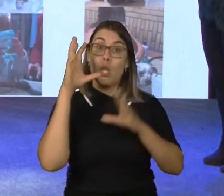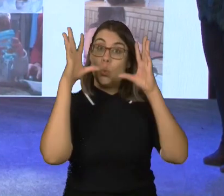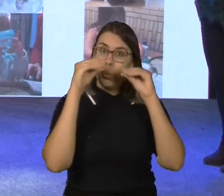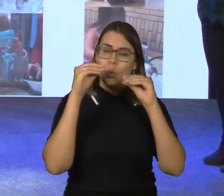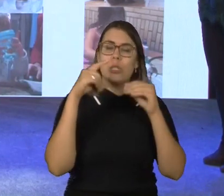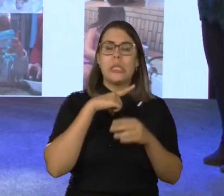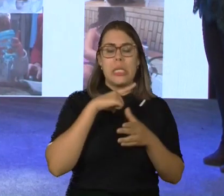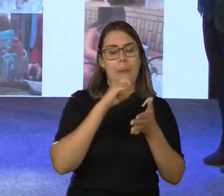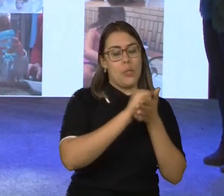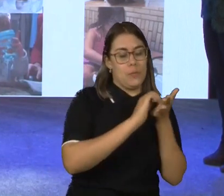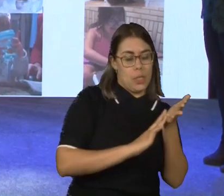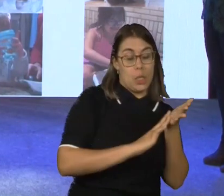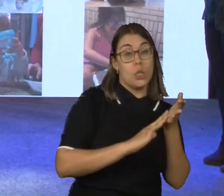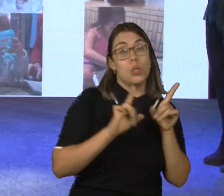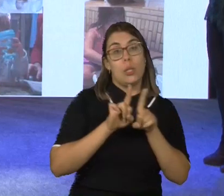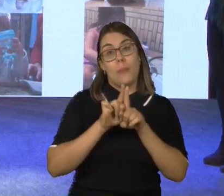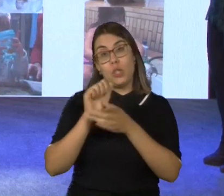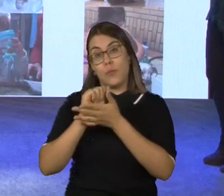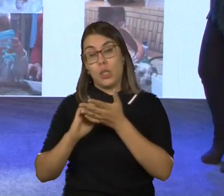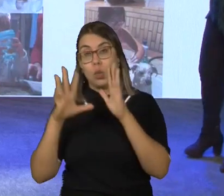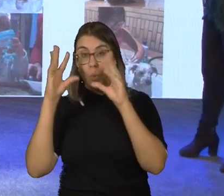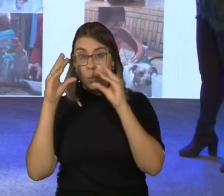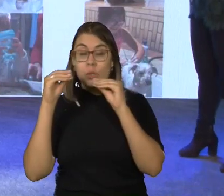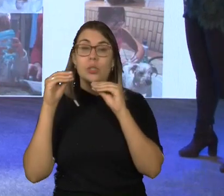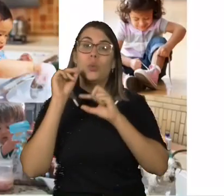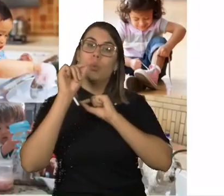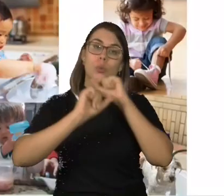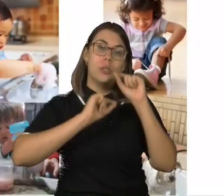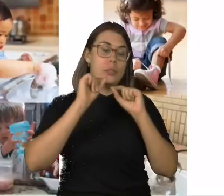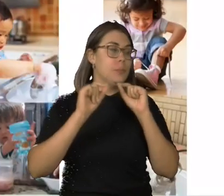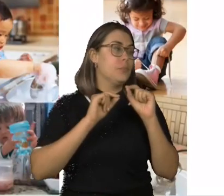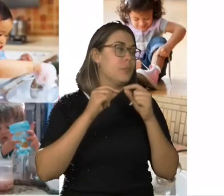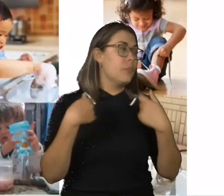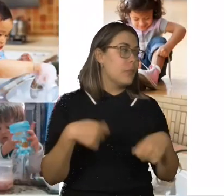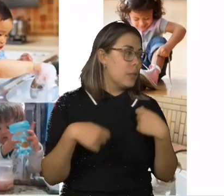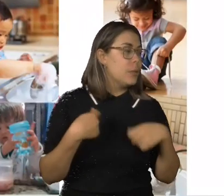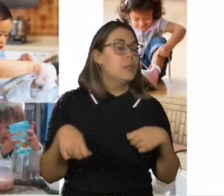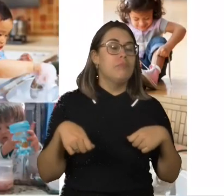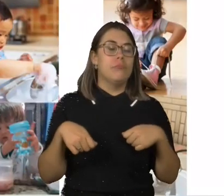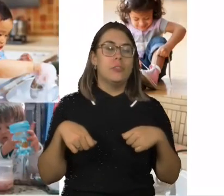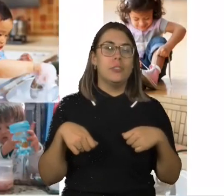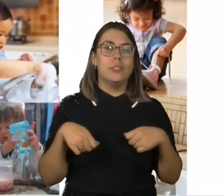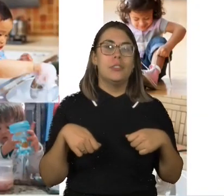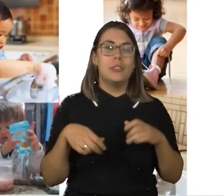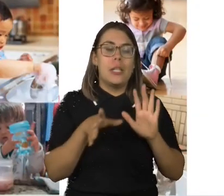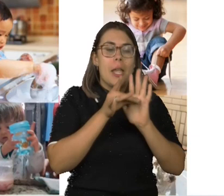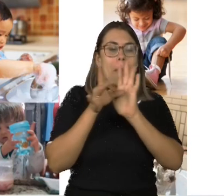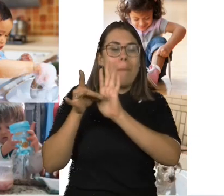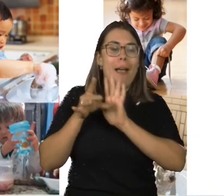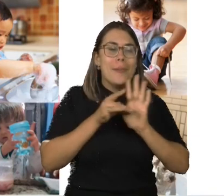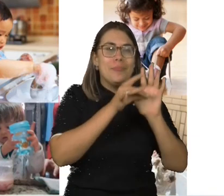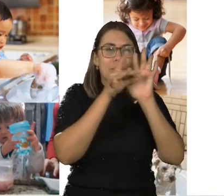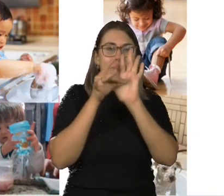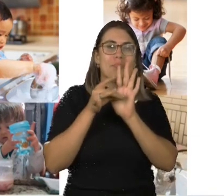atividades da manhã, algumas atividades da noite, e ele tem um imãzinho que ele vai colocando no que ele fez,